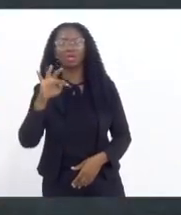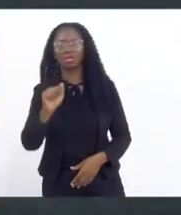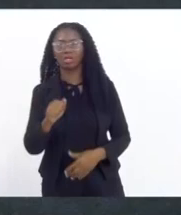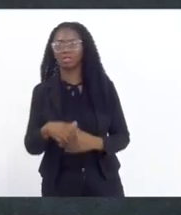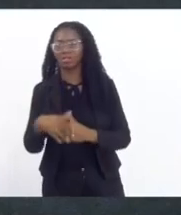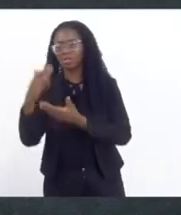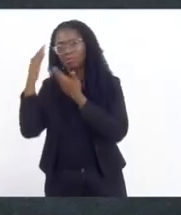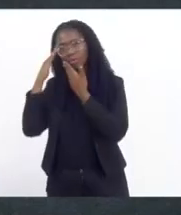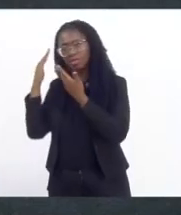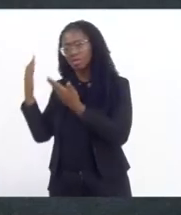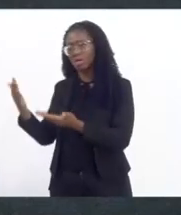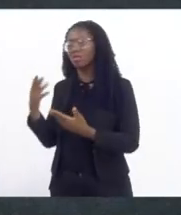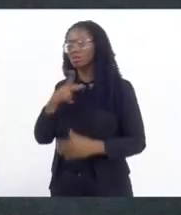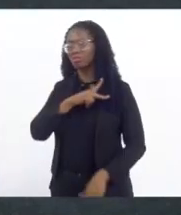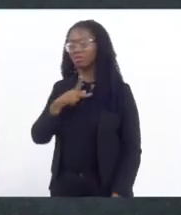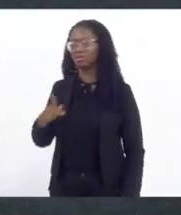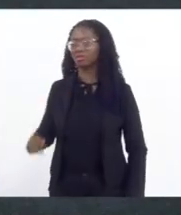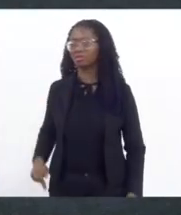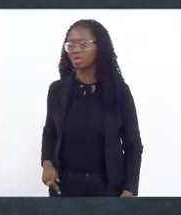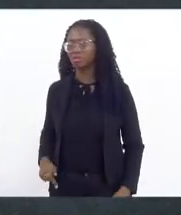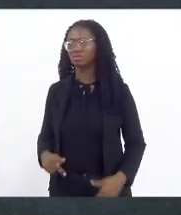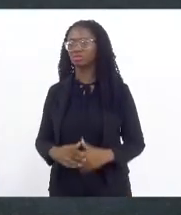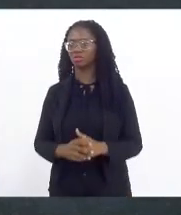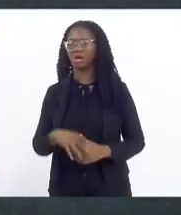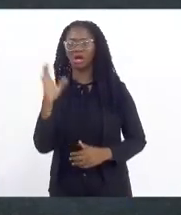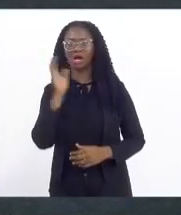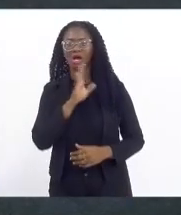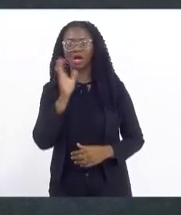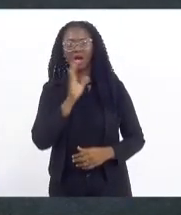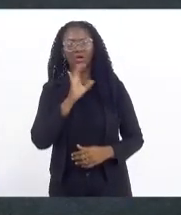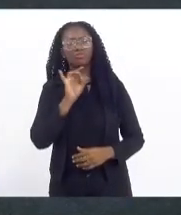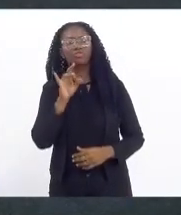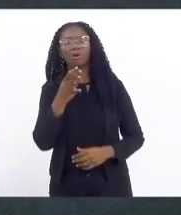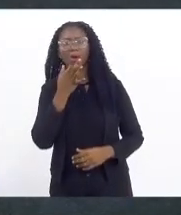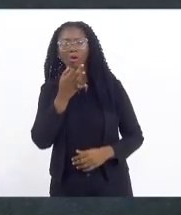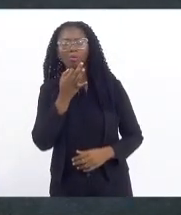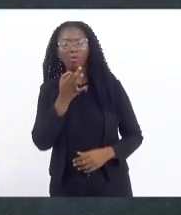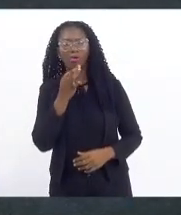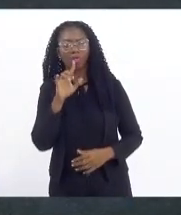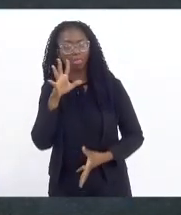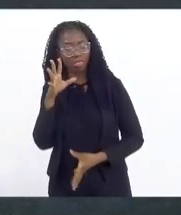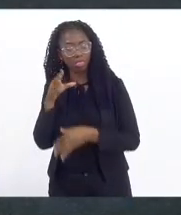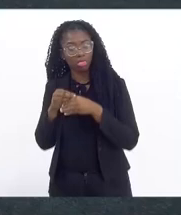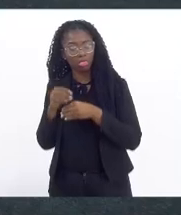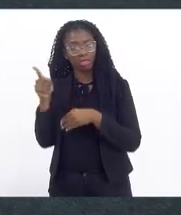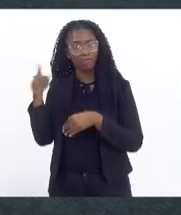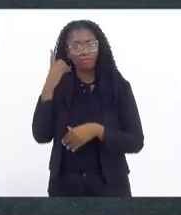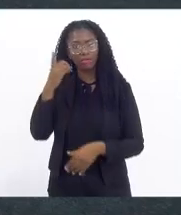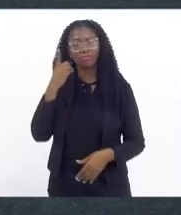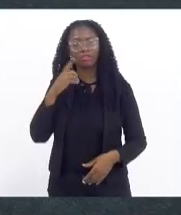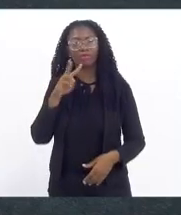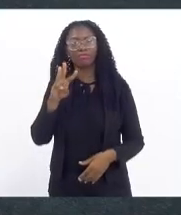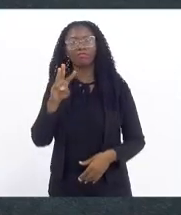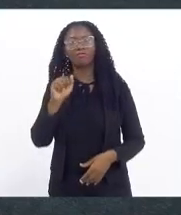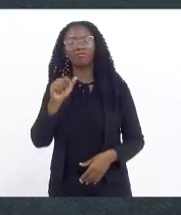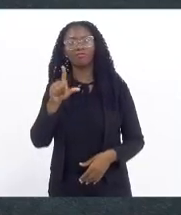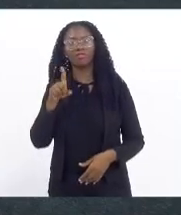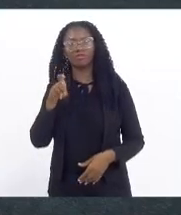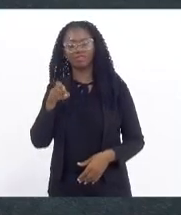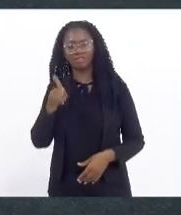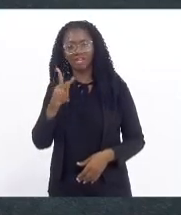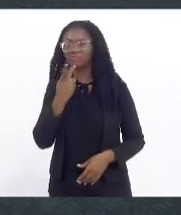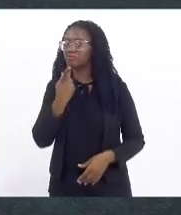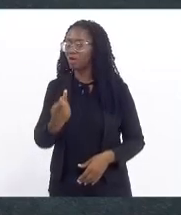Obrigada, senhor presidente. Muito rápido, só para comentar o que trouxe aqui o nosso deputado Valdeque Carneiro, nós